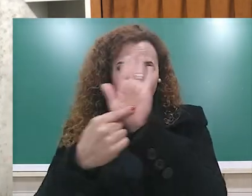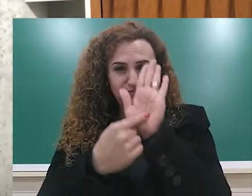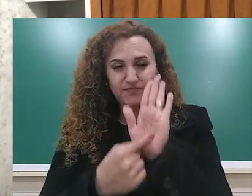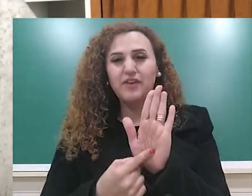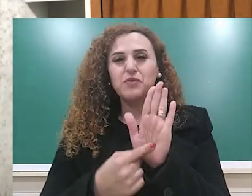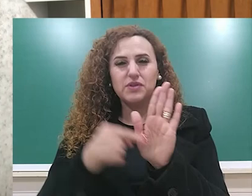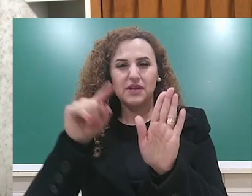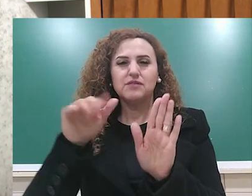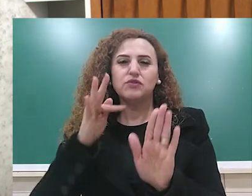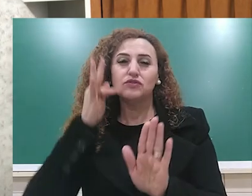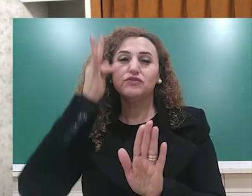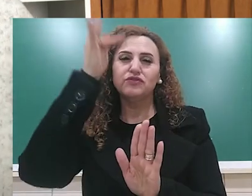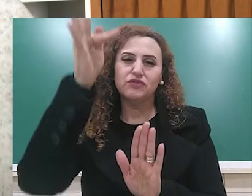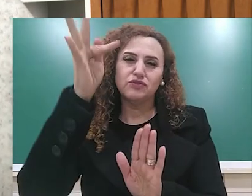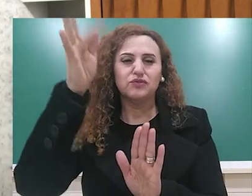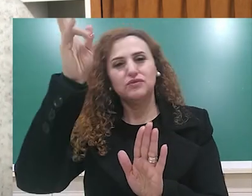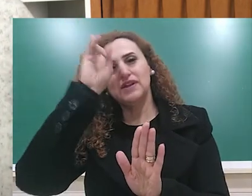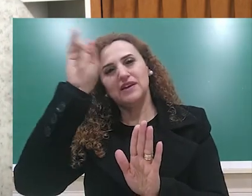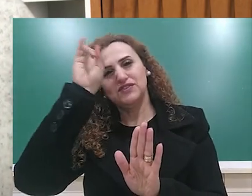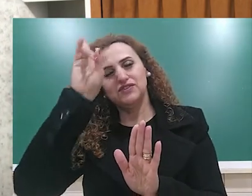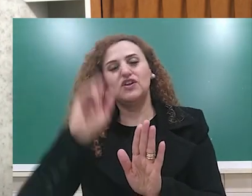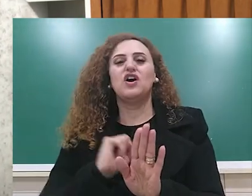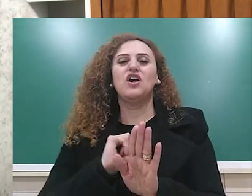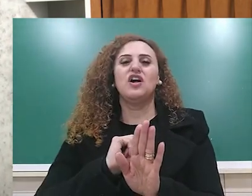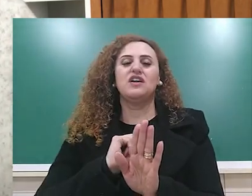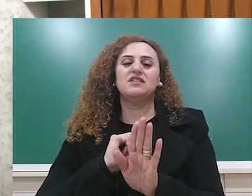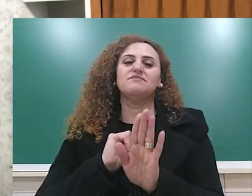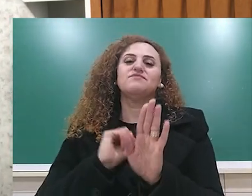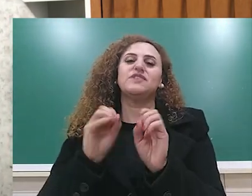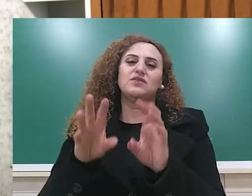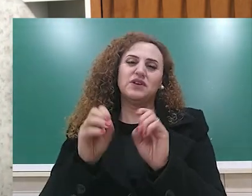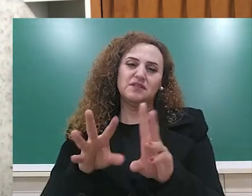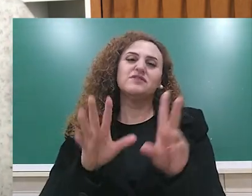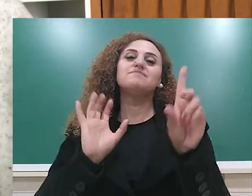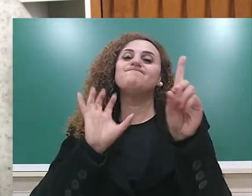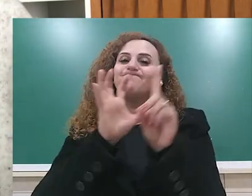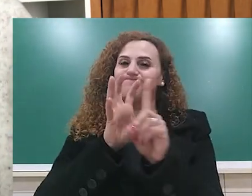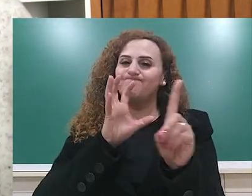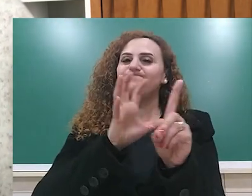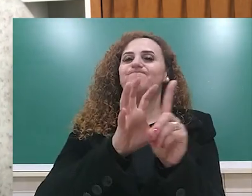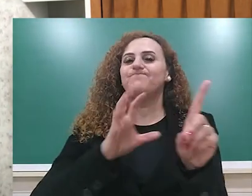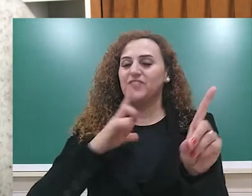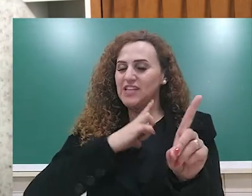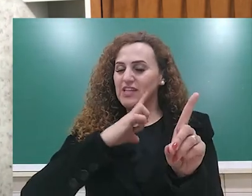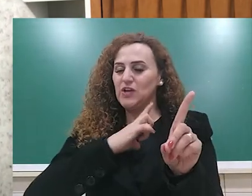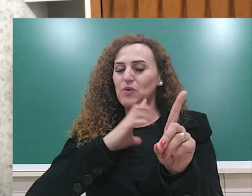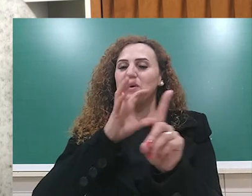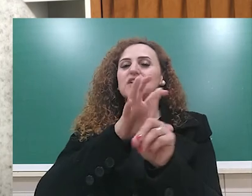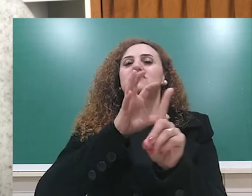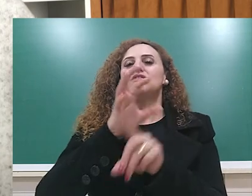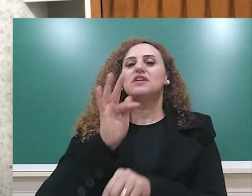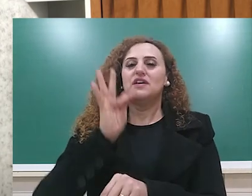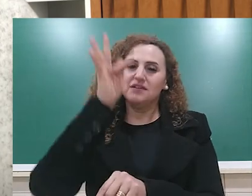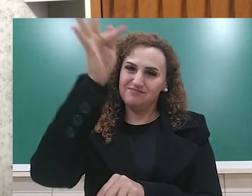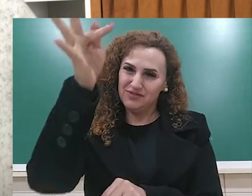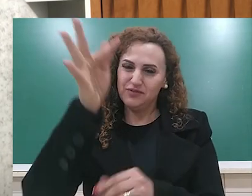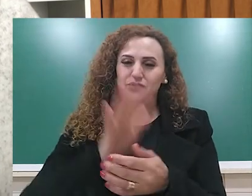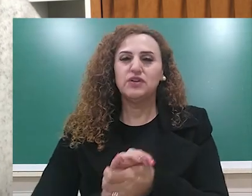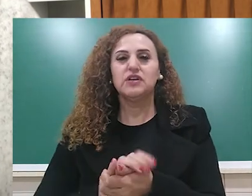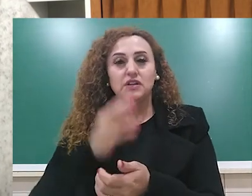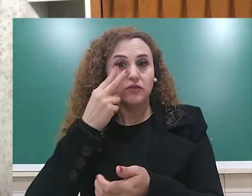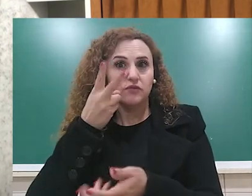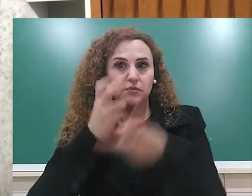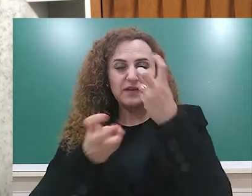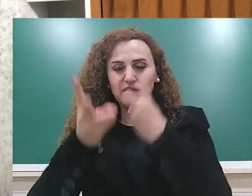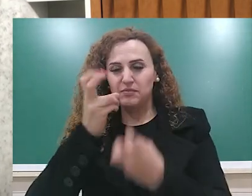da história da educação no Brasil, considerando, né, as discussões que nós estamos fazendo aí a partir da leitura dos textos. Espero que